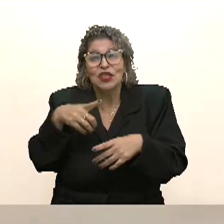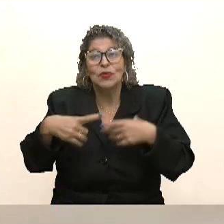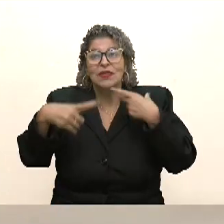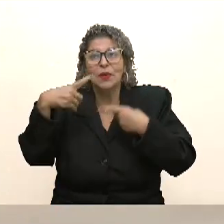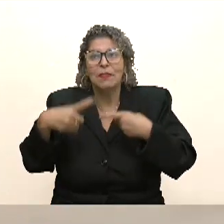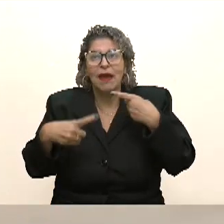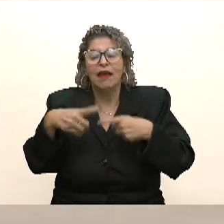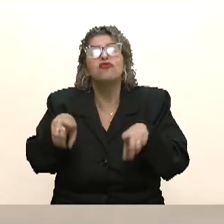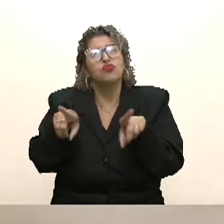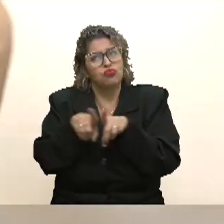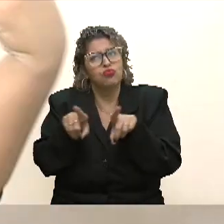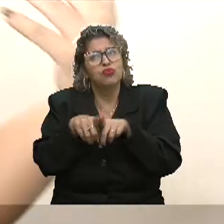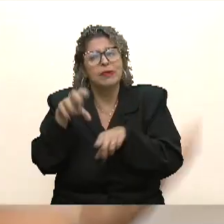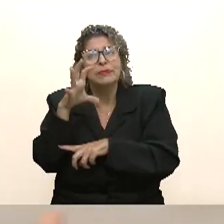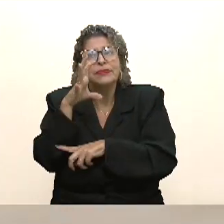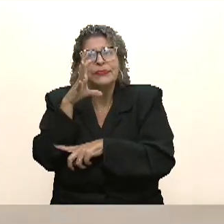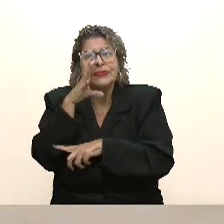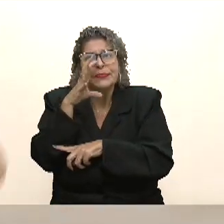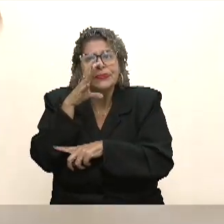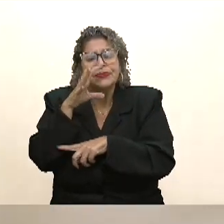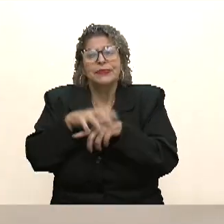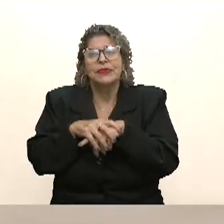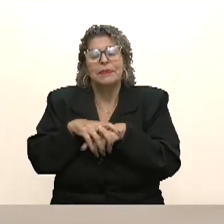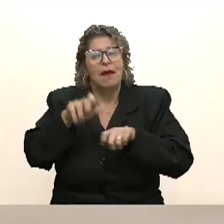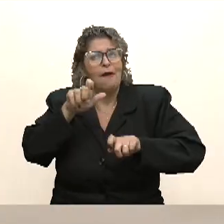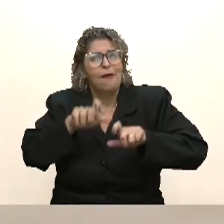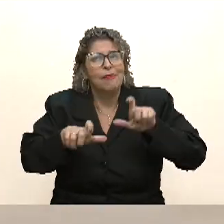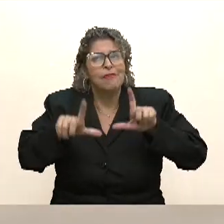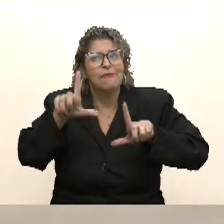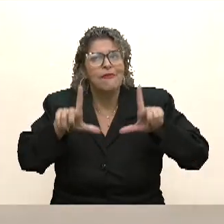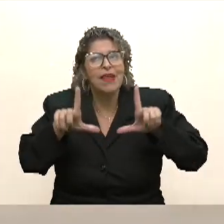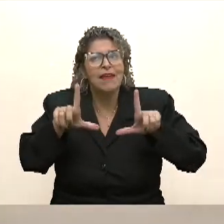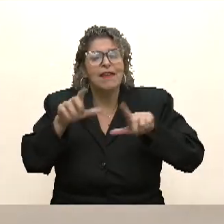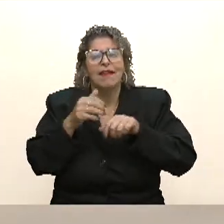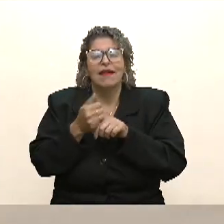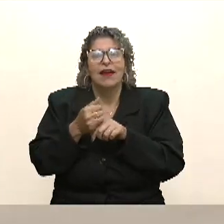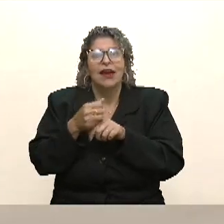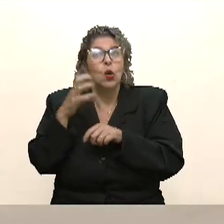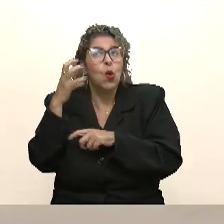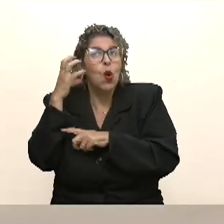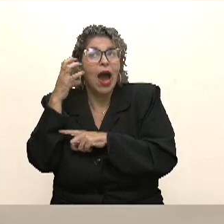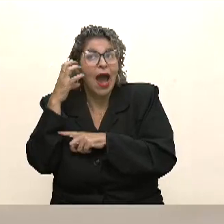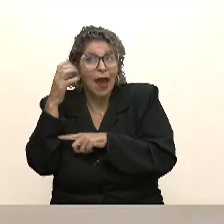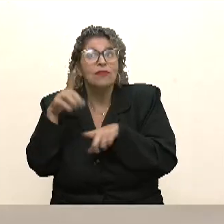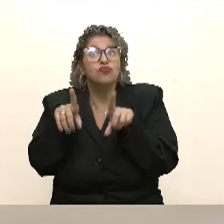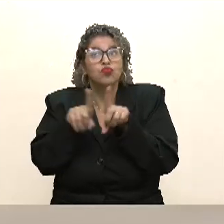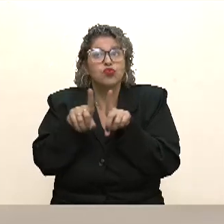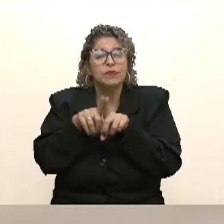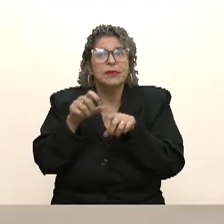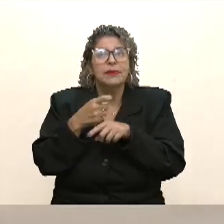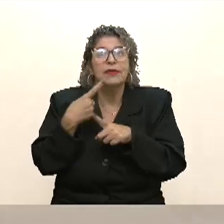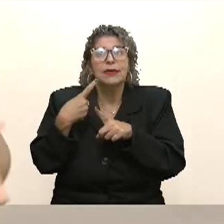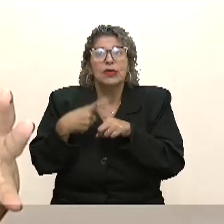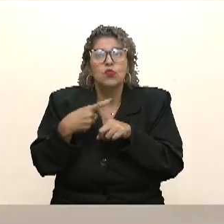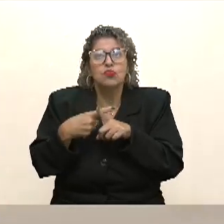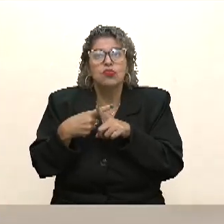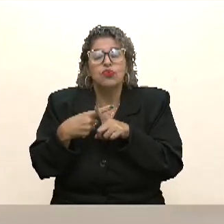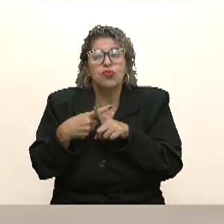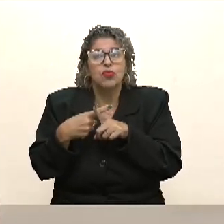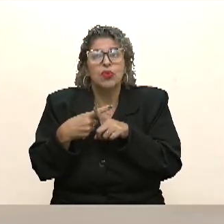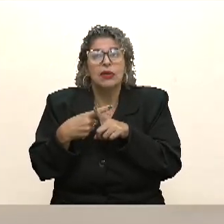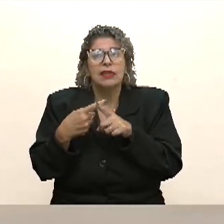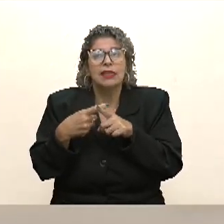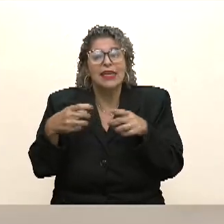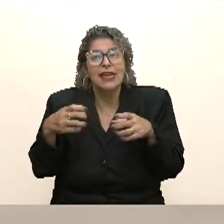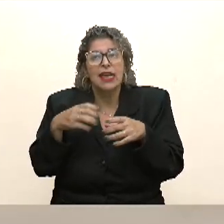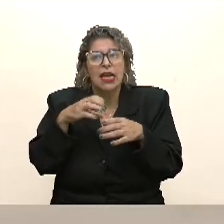continuo também assistindo um pouco de TV, um pouco... Estou escutando um pouco de rádio, porque eu acho que tudo isso é